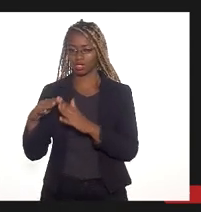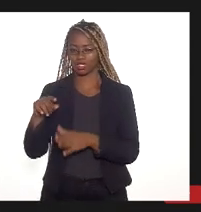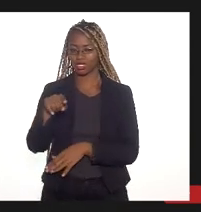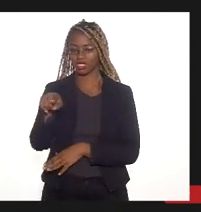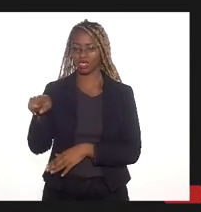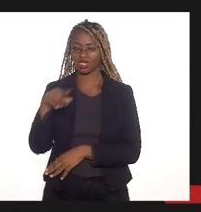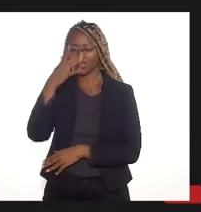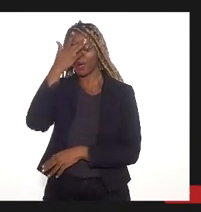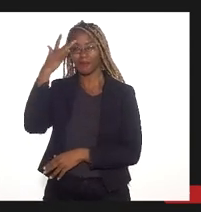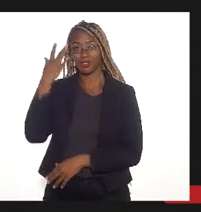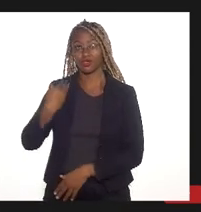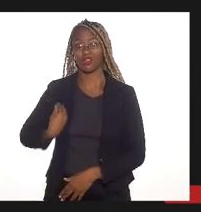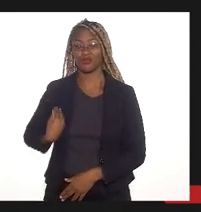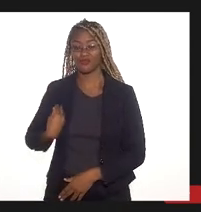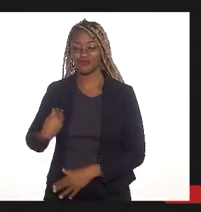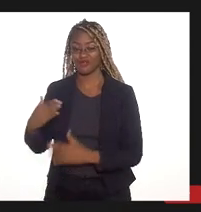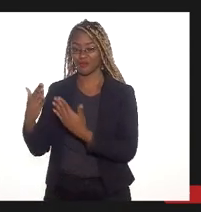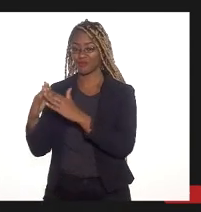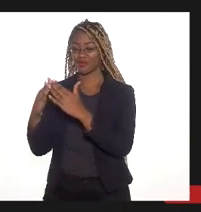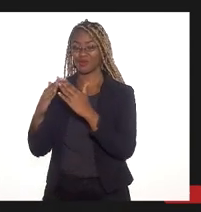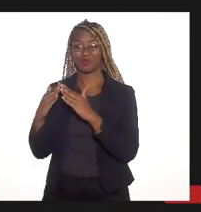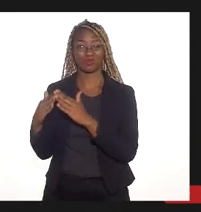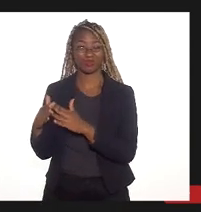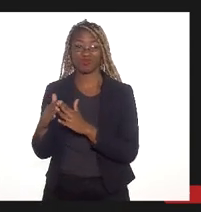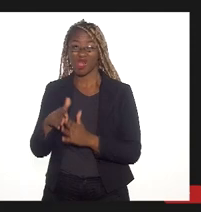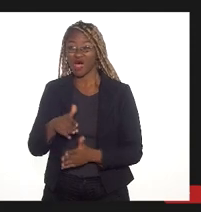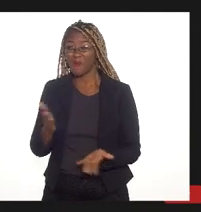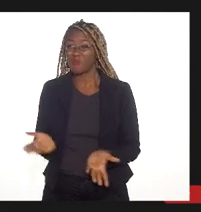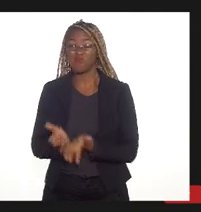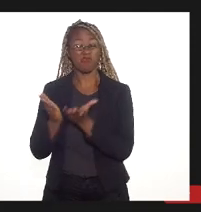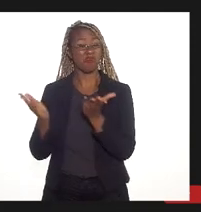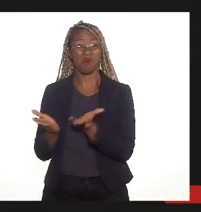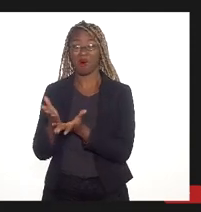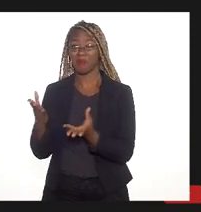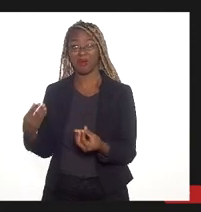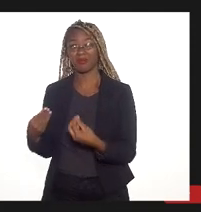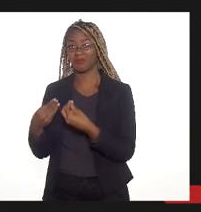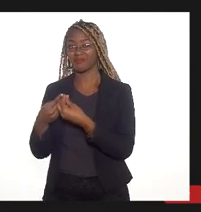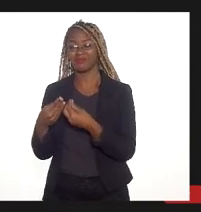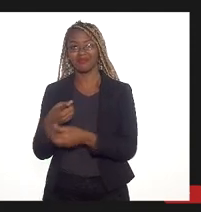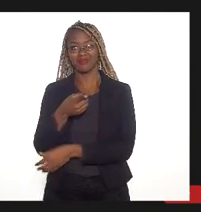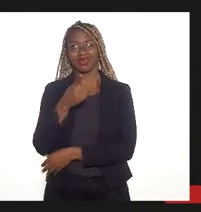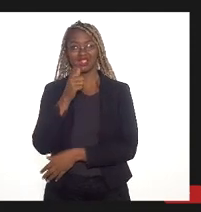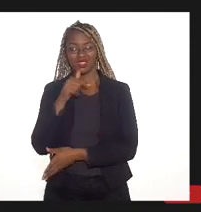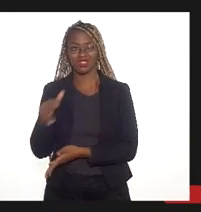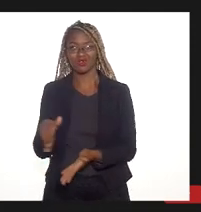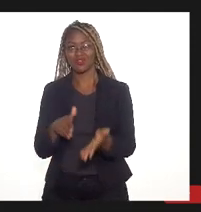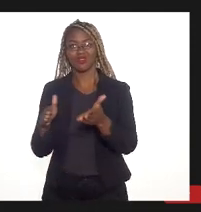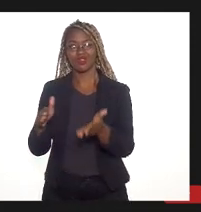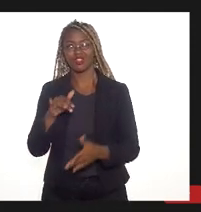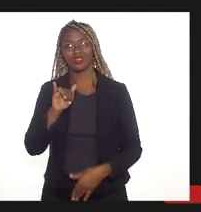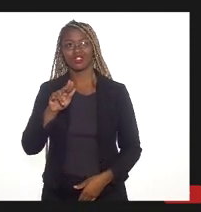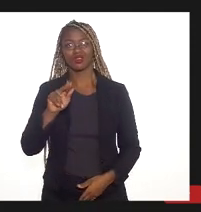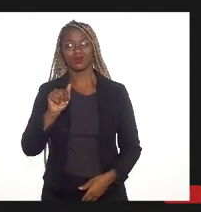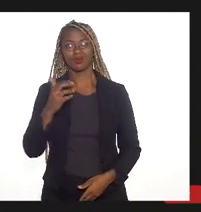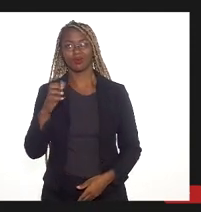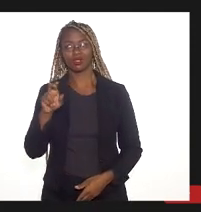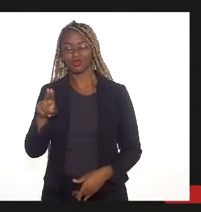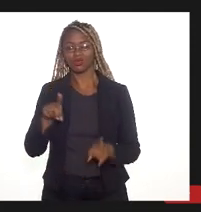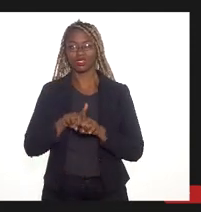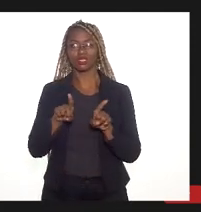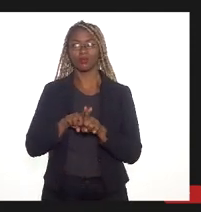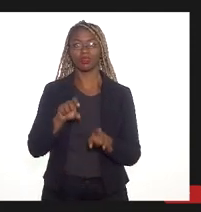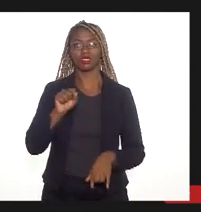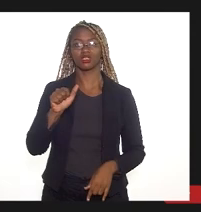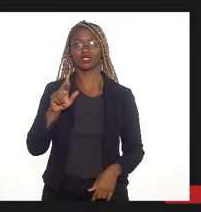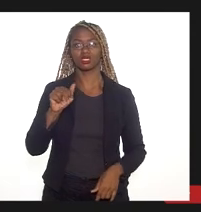pessoas vivem em habitações precárias na beira de rios do Rio Iguaçu e Sarapuí e de canais